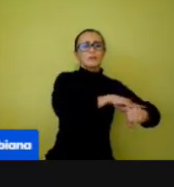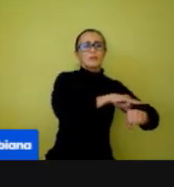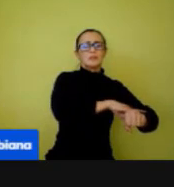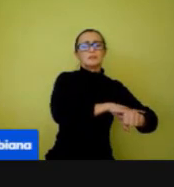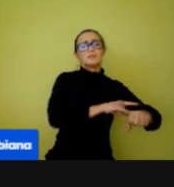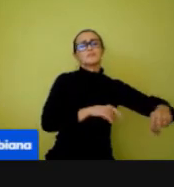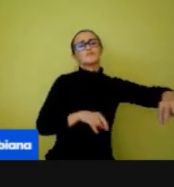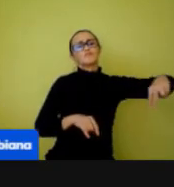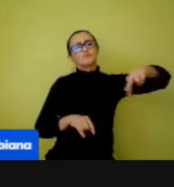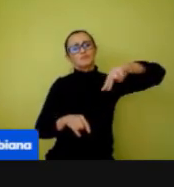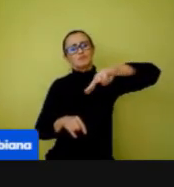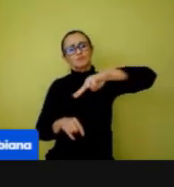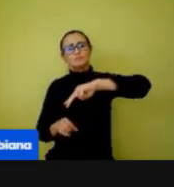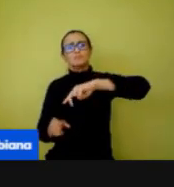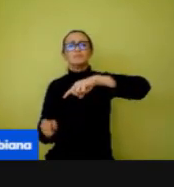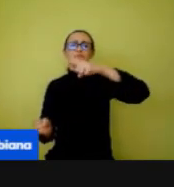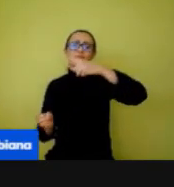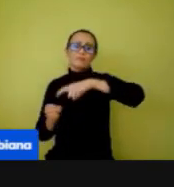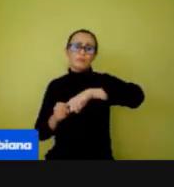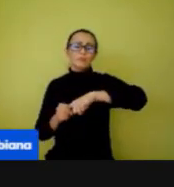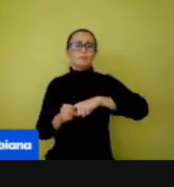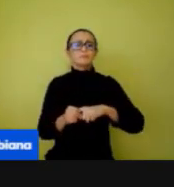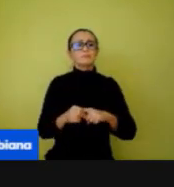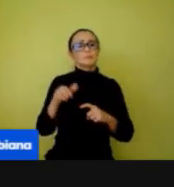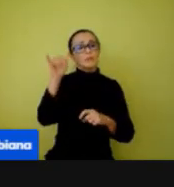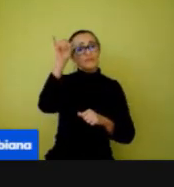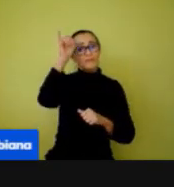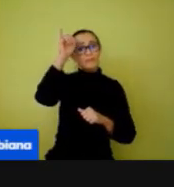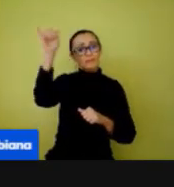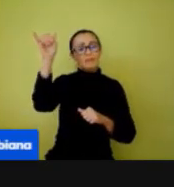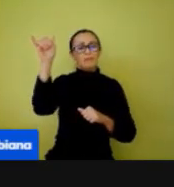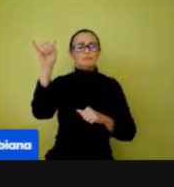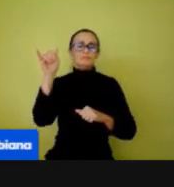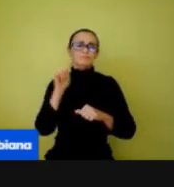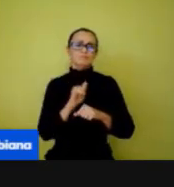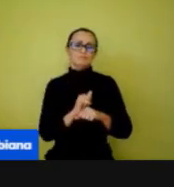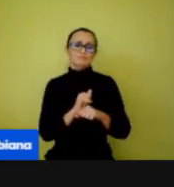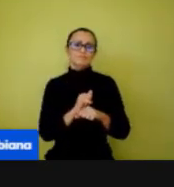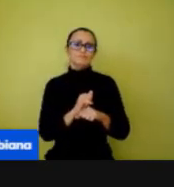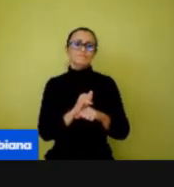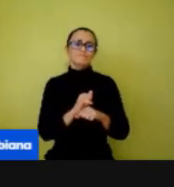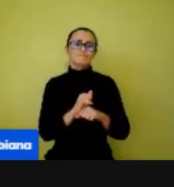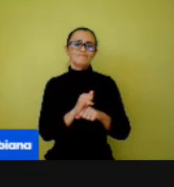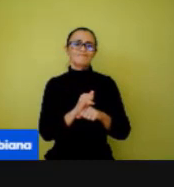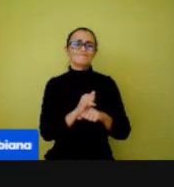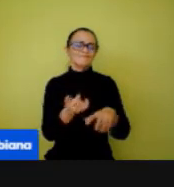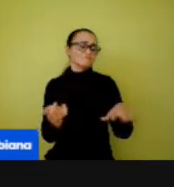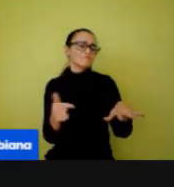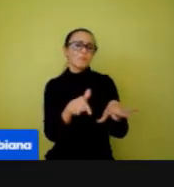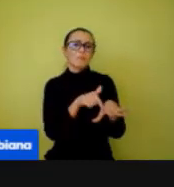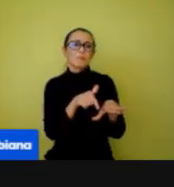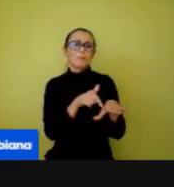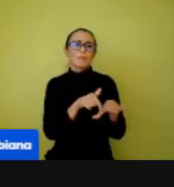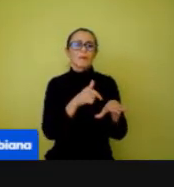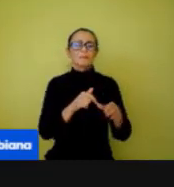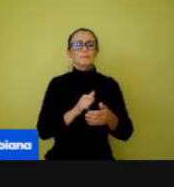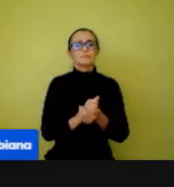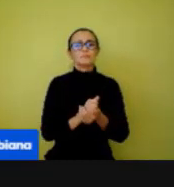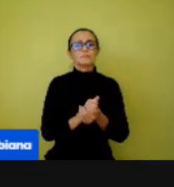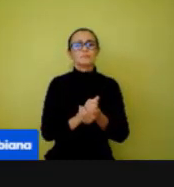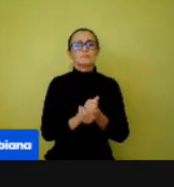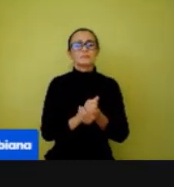descalça na aula de educação física. E preferencialmente com sapatos fechados. Próximo slide.